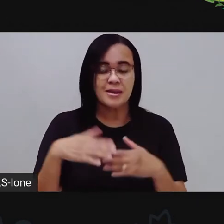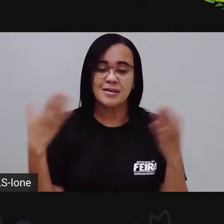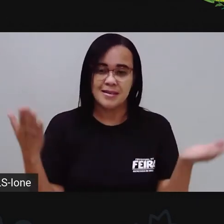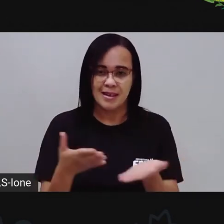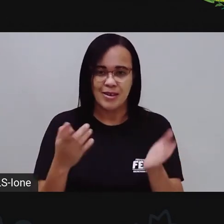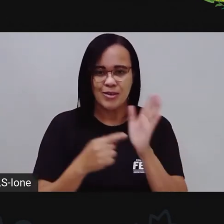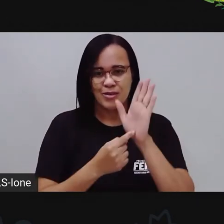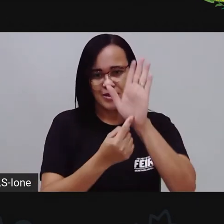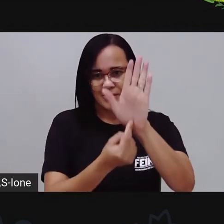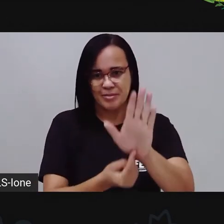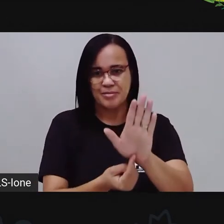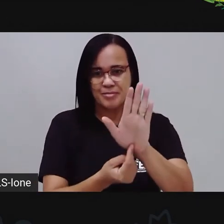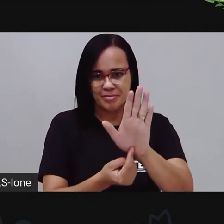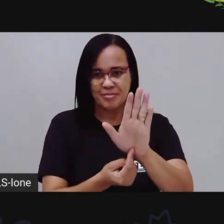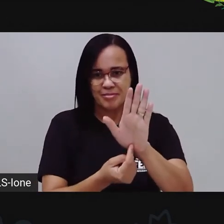Pró.